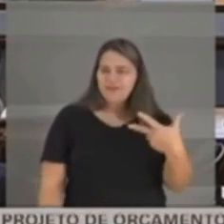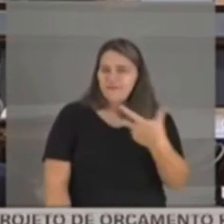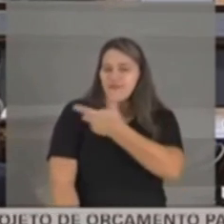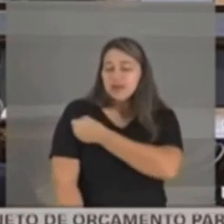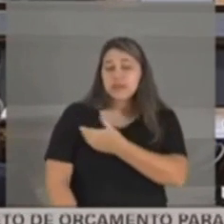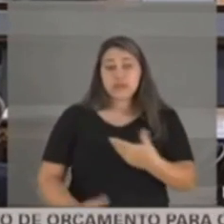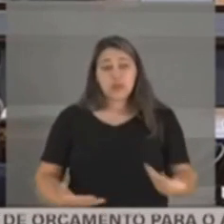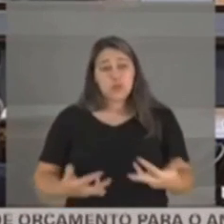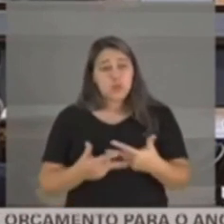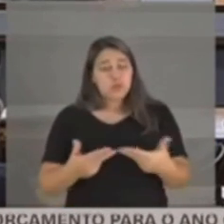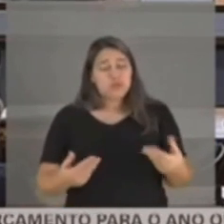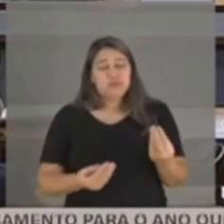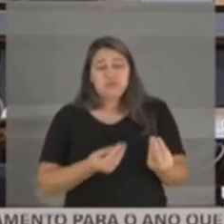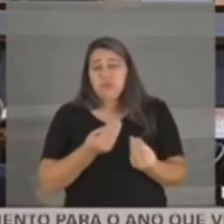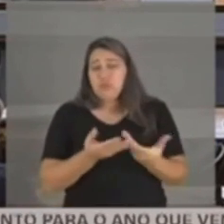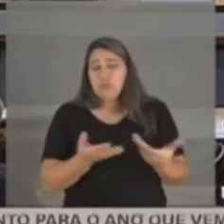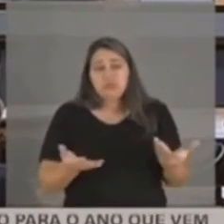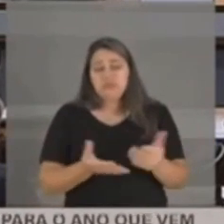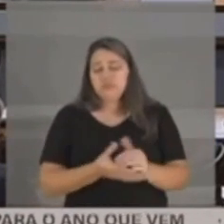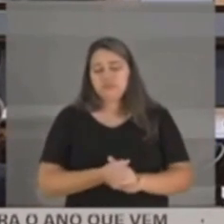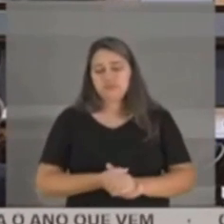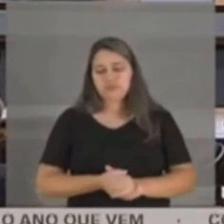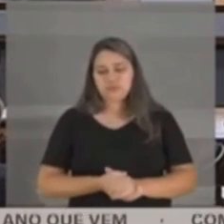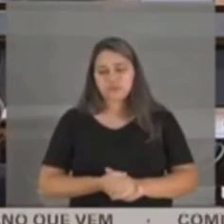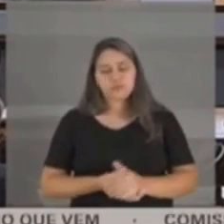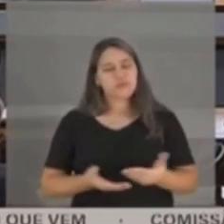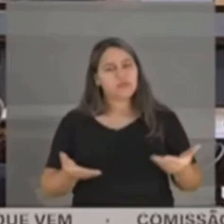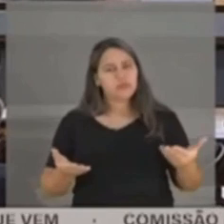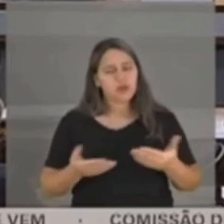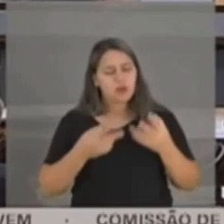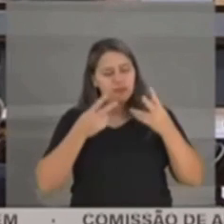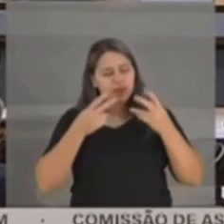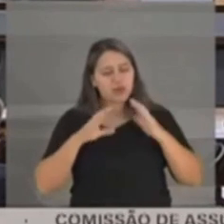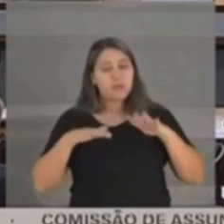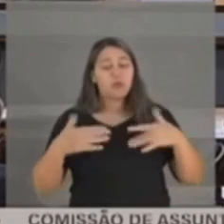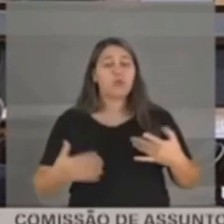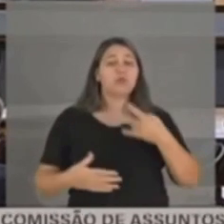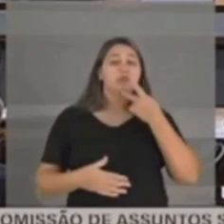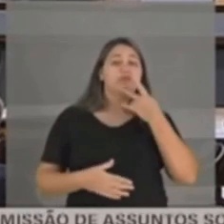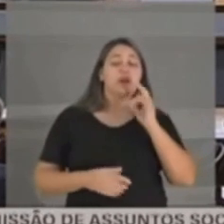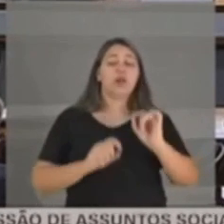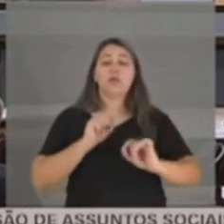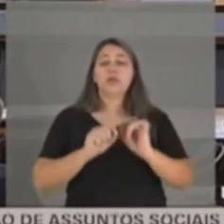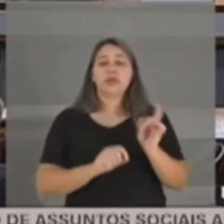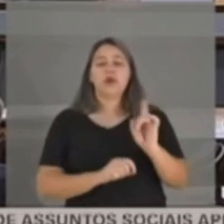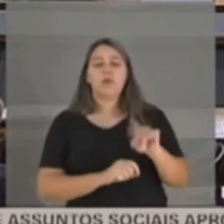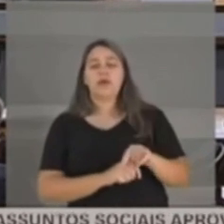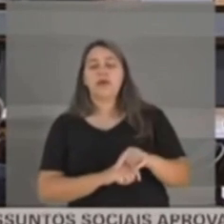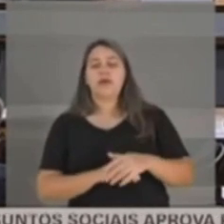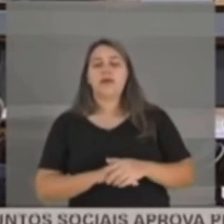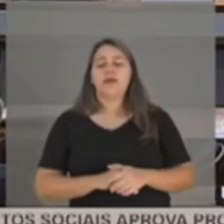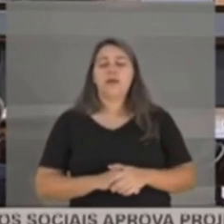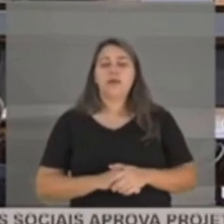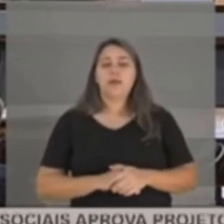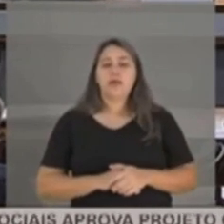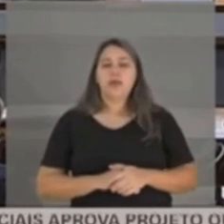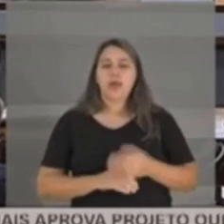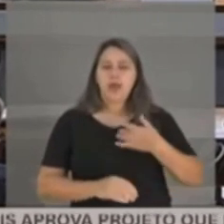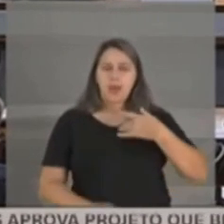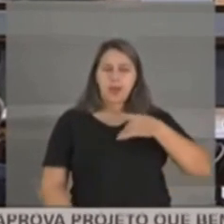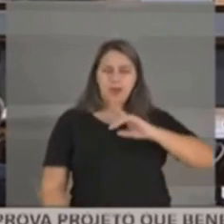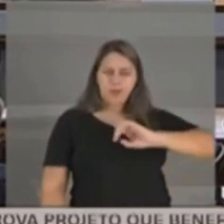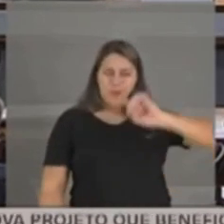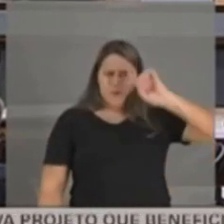fatos que não dá para negar. Então, veja bem, quando eu falo isso, não é querendo ser o dono da